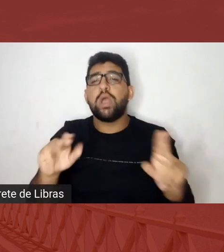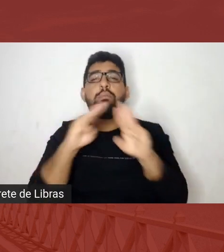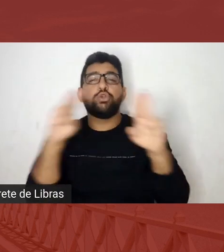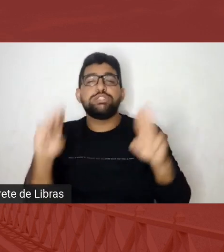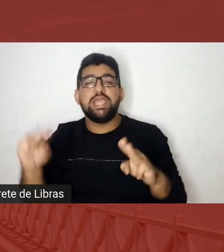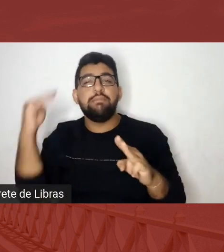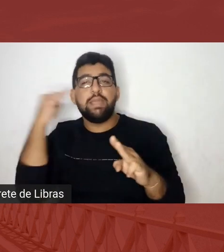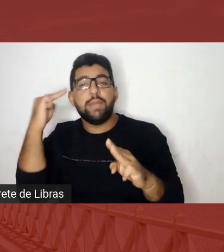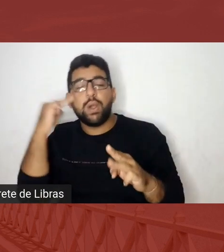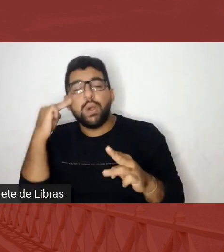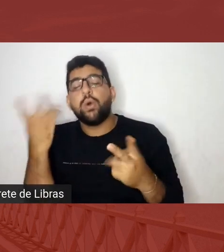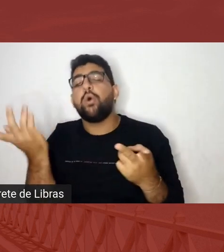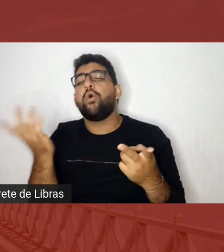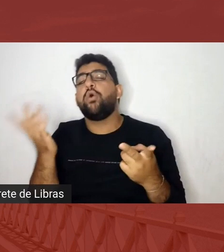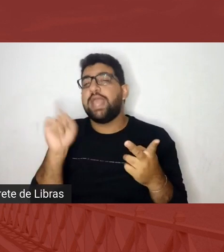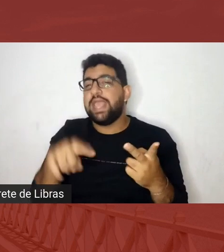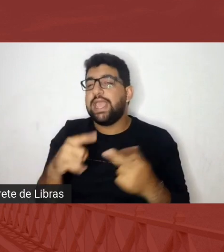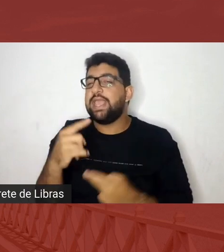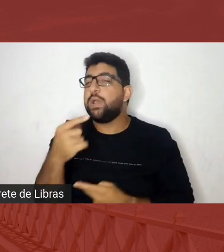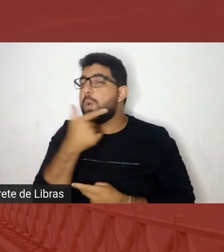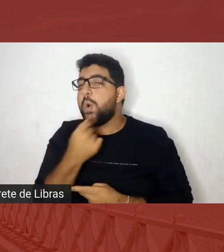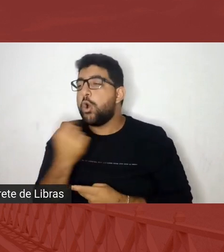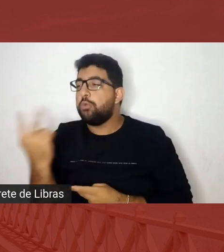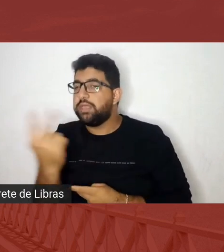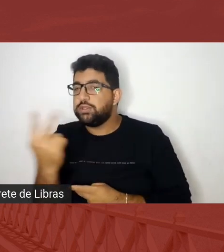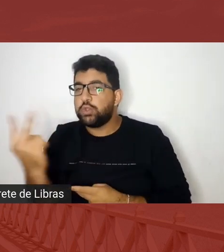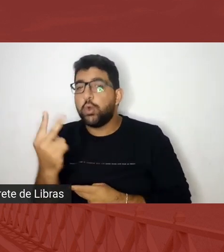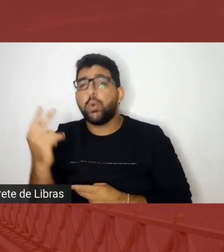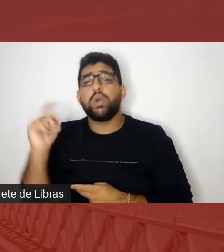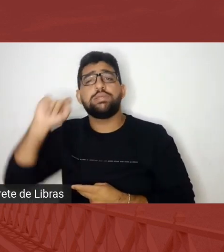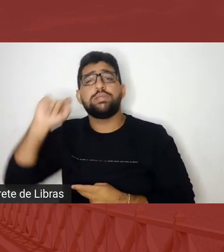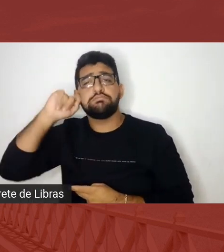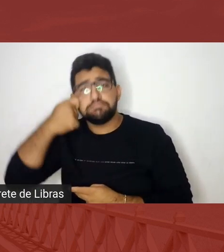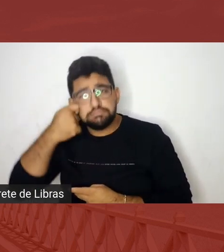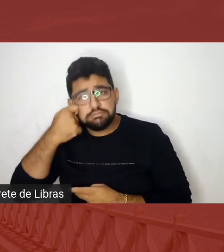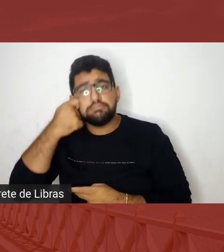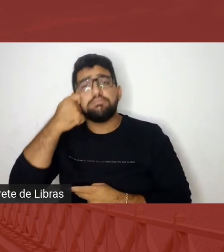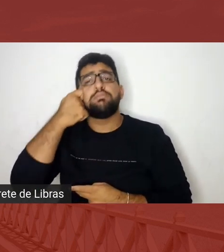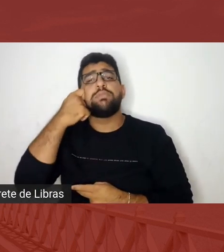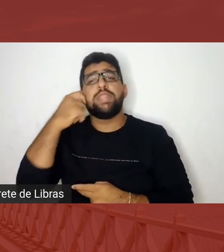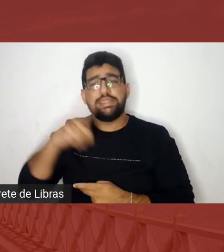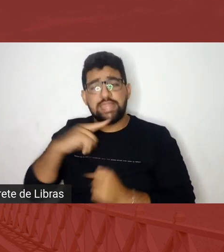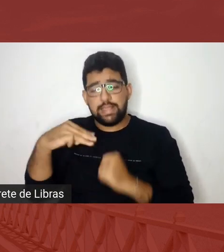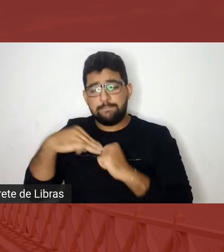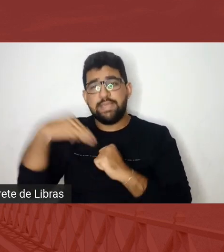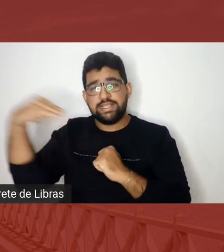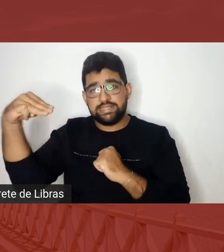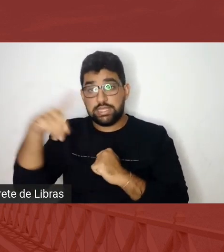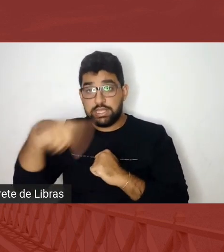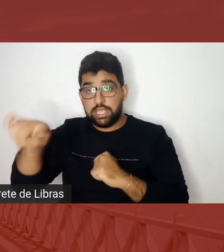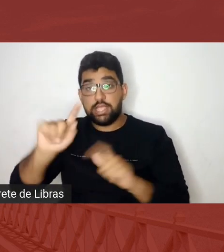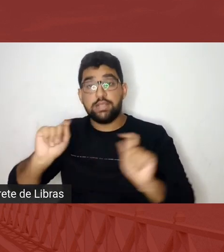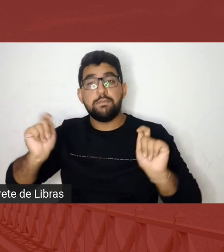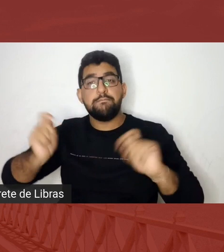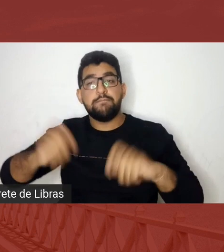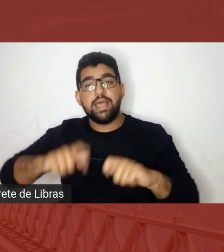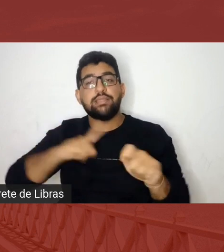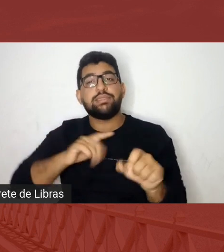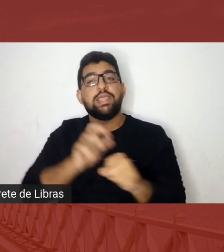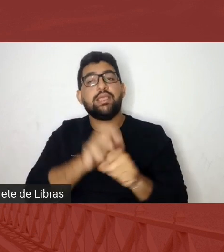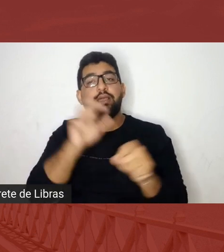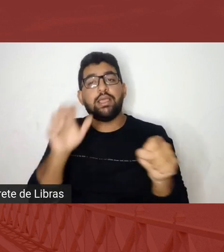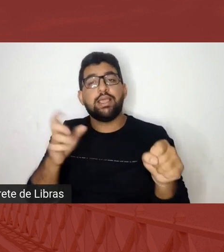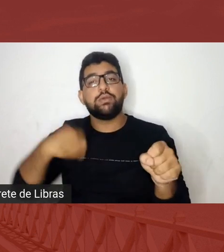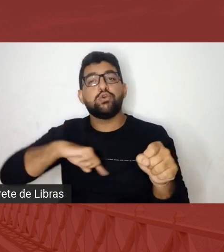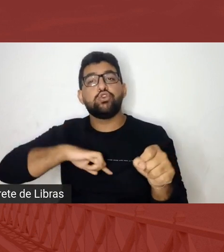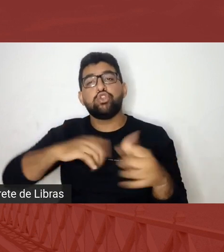Jadson que são dois humanos pretos que tem mestrado e que tem a capacidade de decolonizar o pensamento mas que não